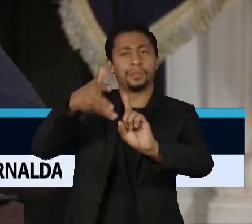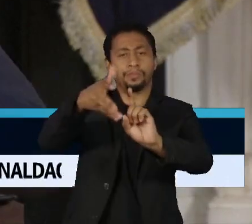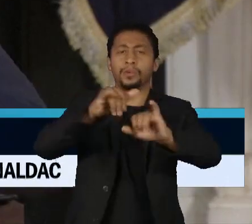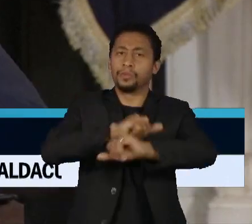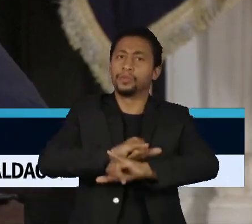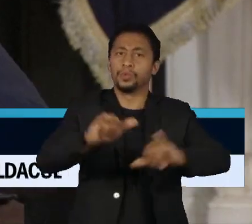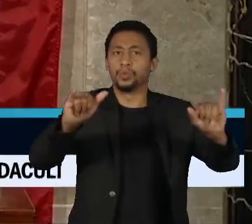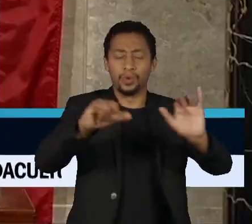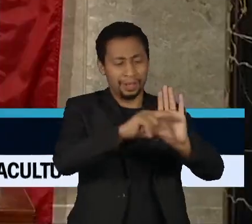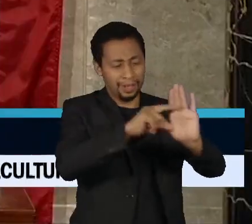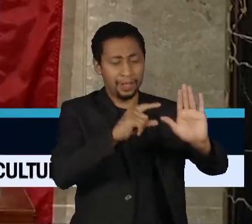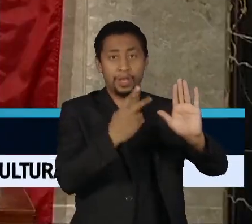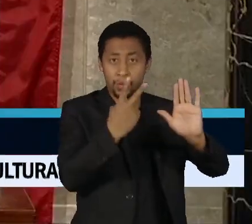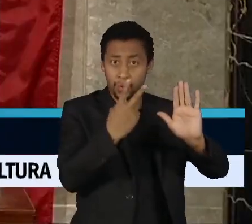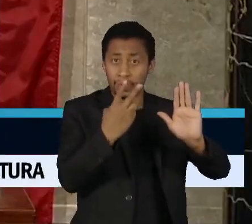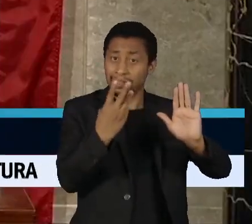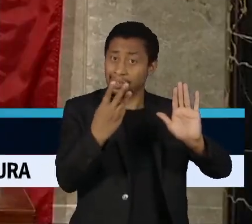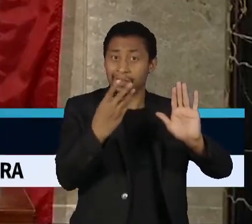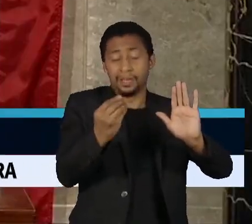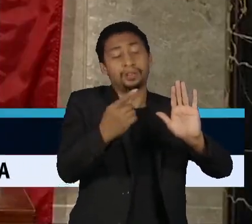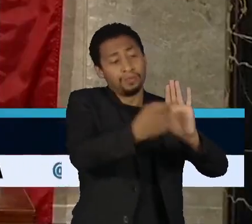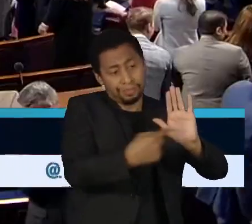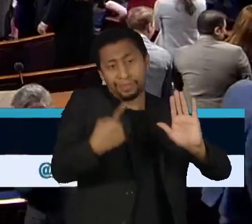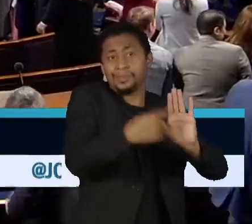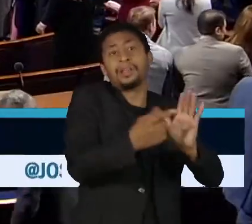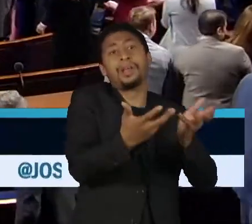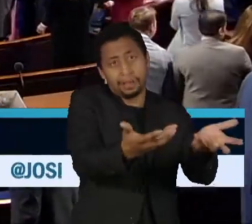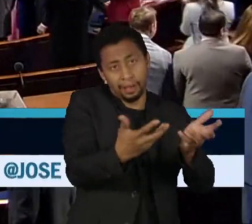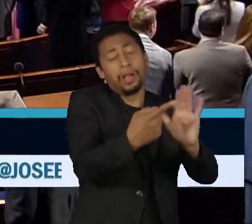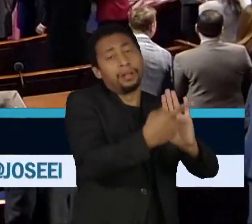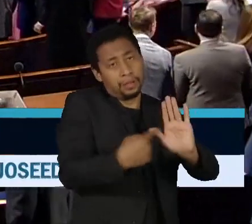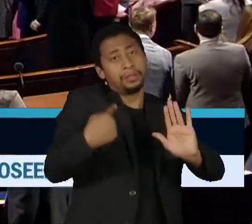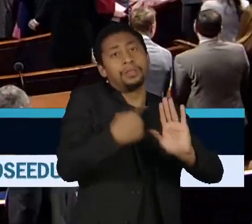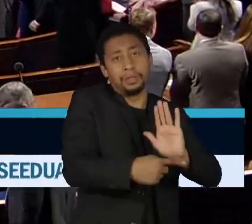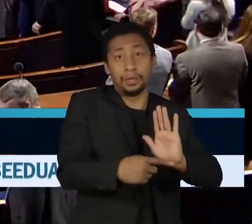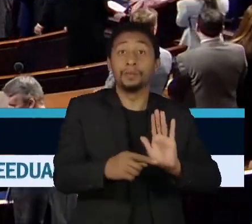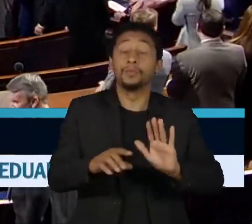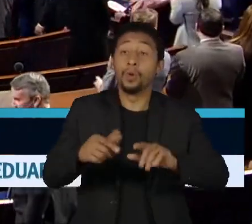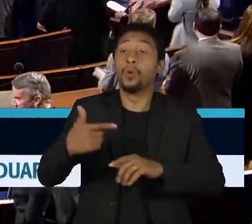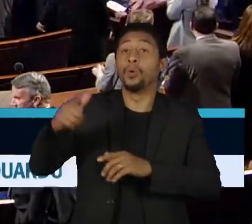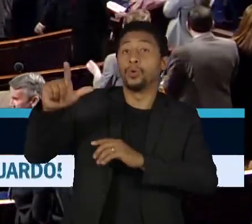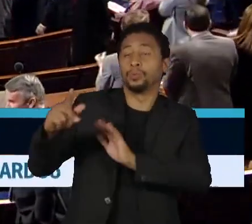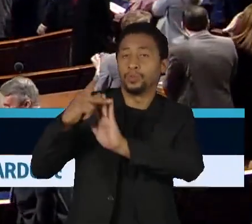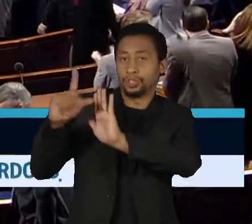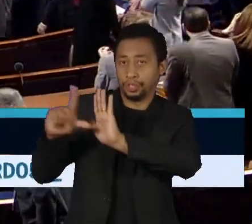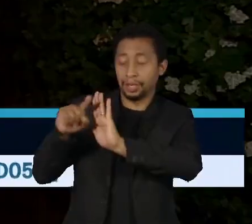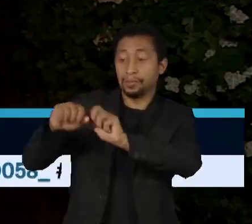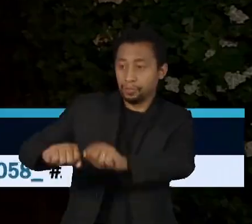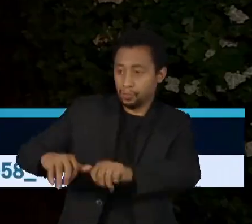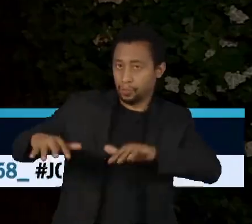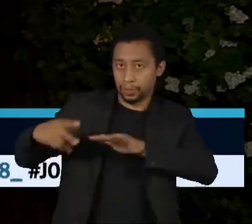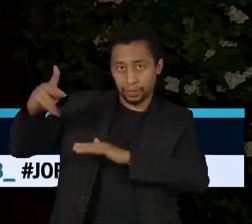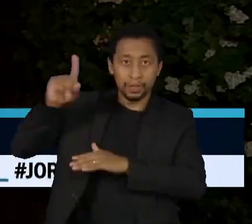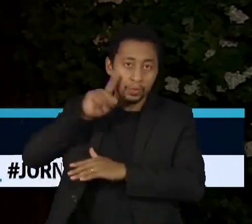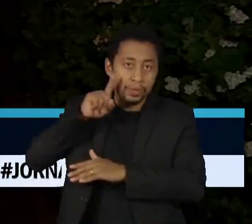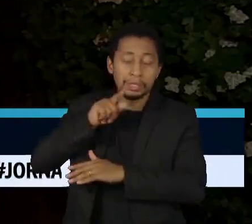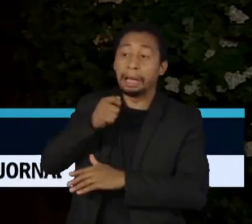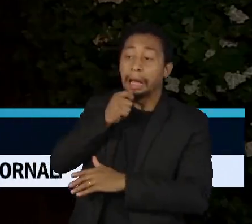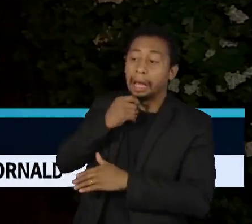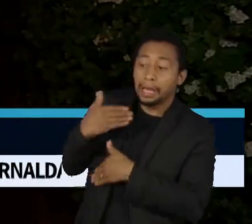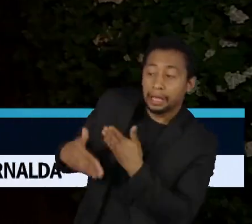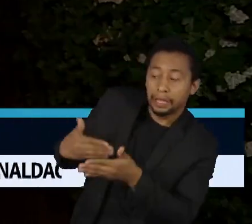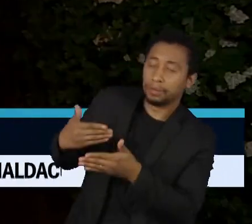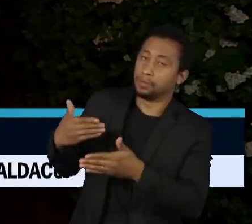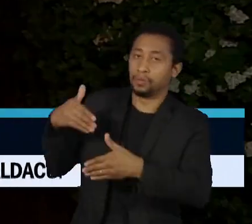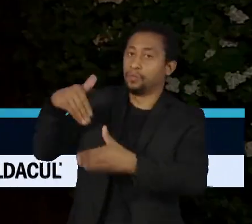da sessão 230. Projetos de lei também estão no Congresso americano, mas ainda não foram votados. O Reino Unido também